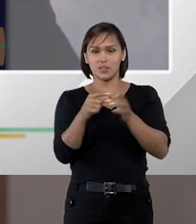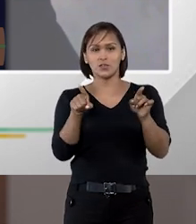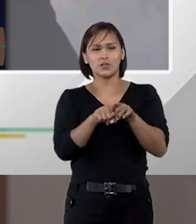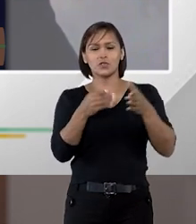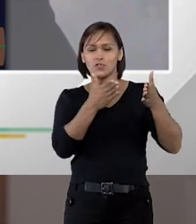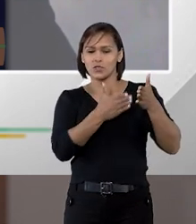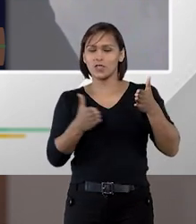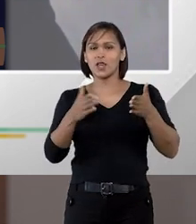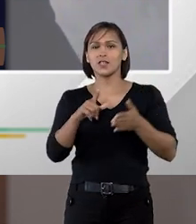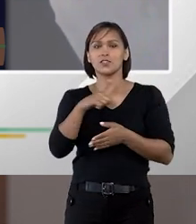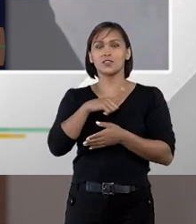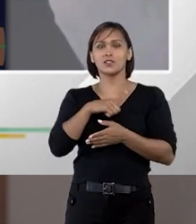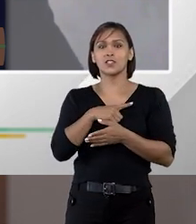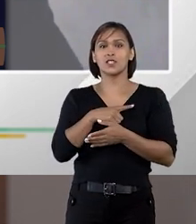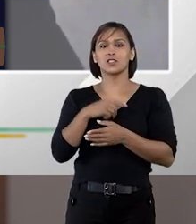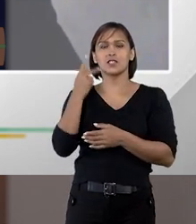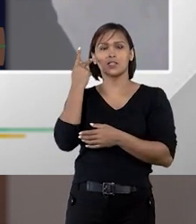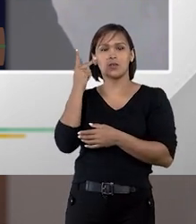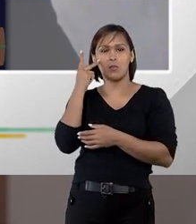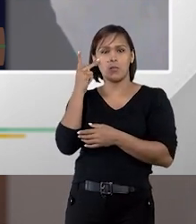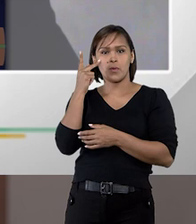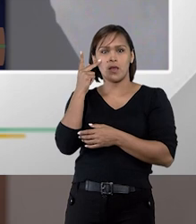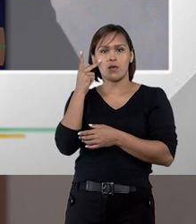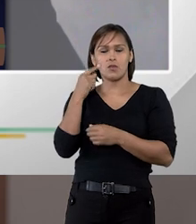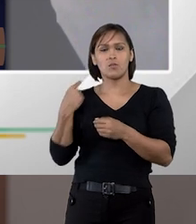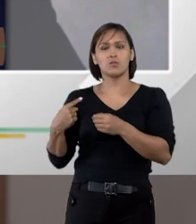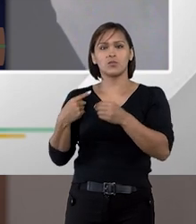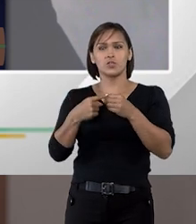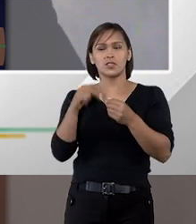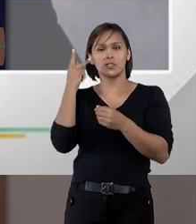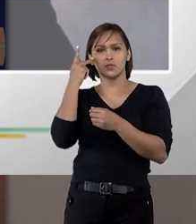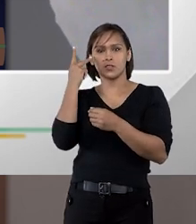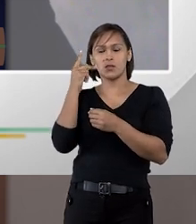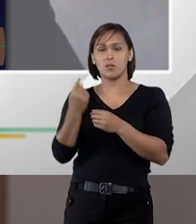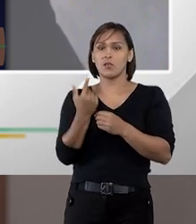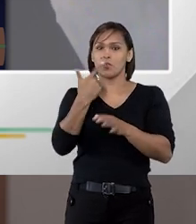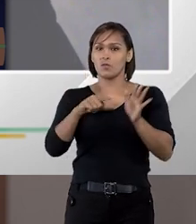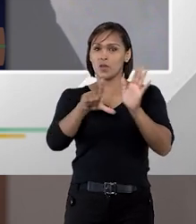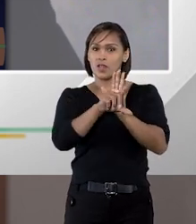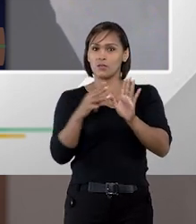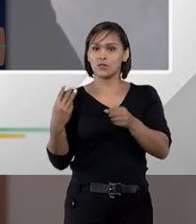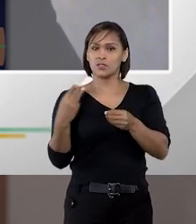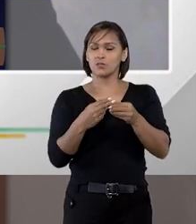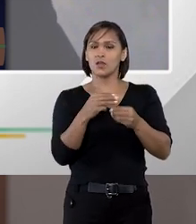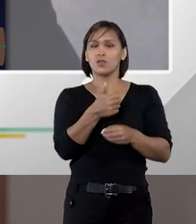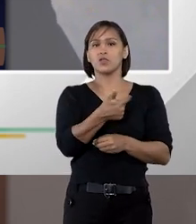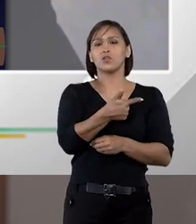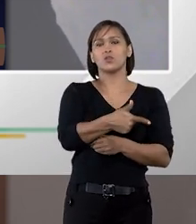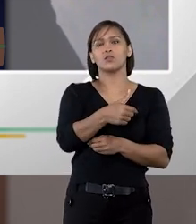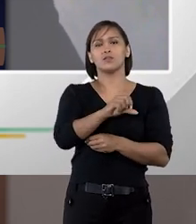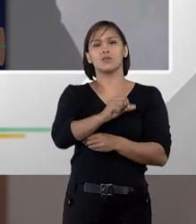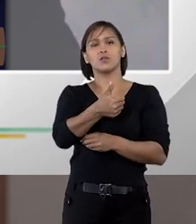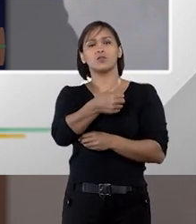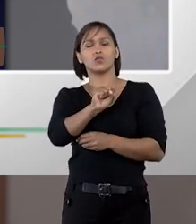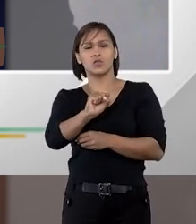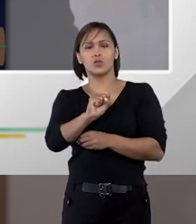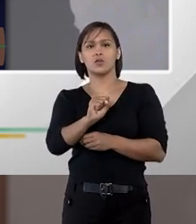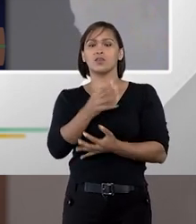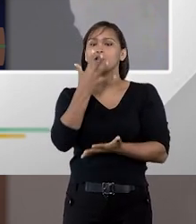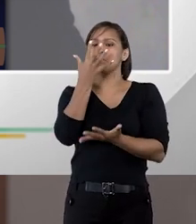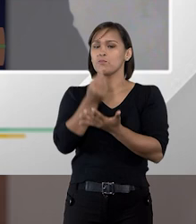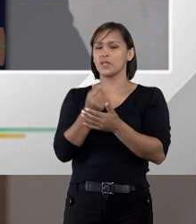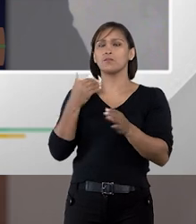e nós já tínhamos por exemplo em São Paulo no município de São Paulo uma lei municipal de 2018 que